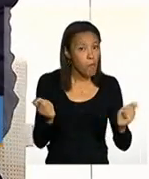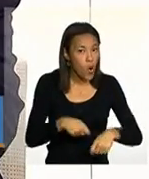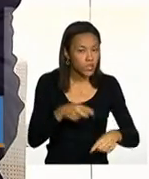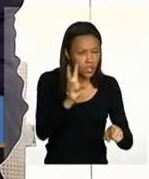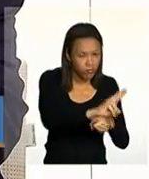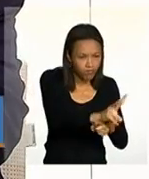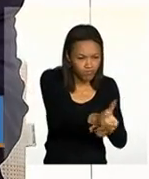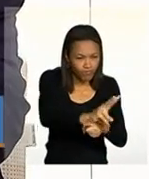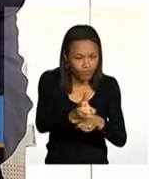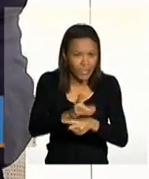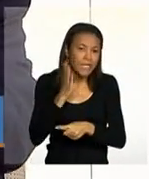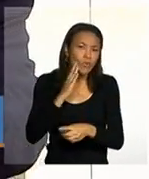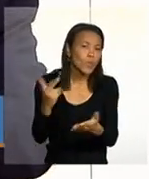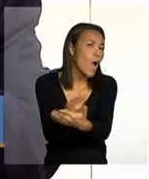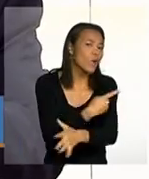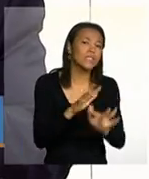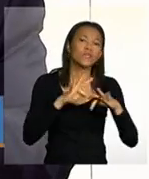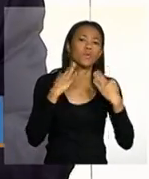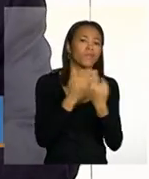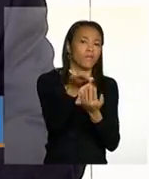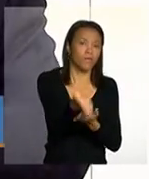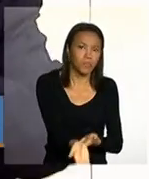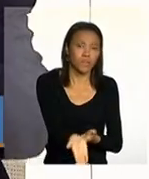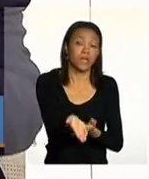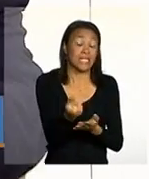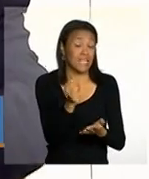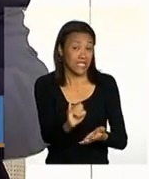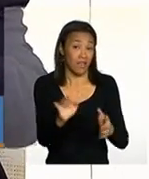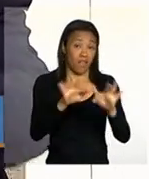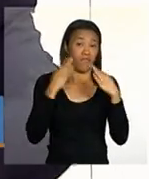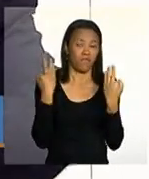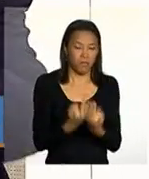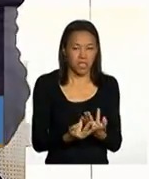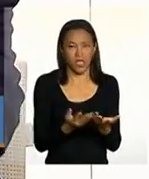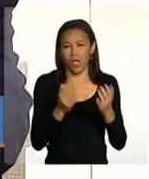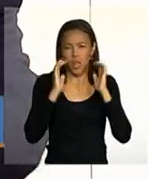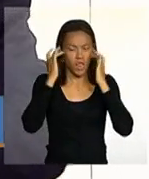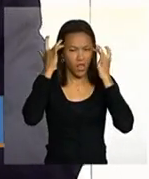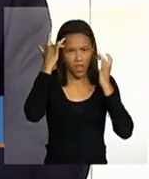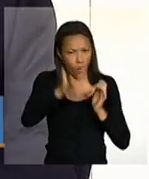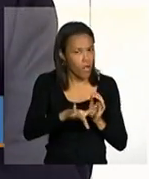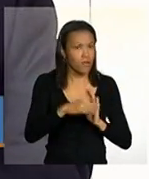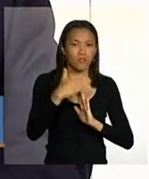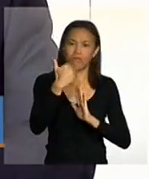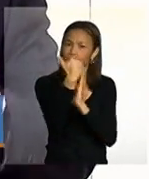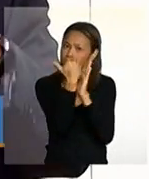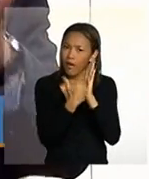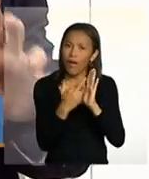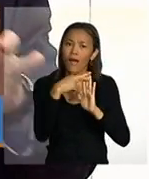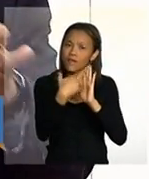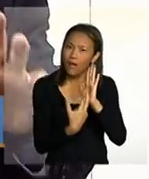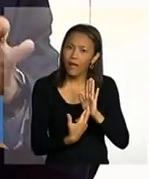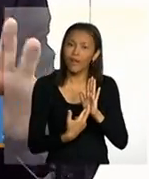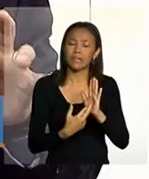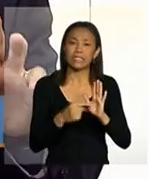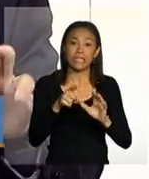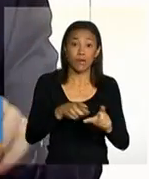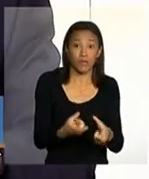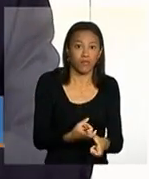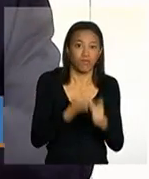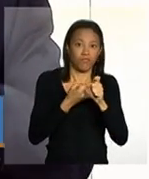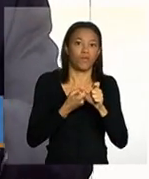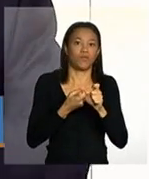vulnerabilidades. Se a família estiver descumprindo, reiterando várias vezes, chegando à fase de suspensão,